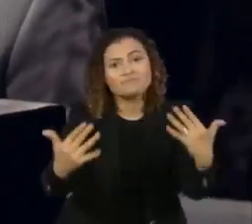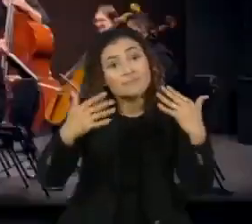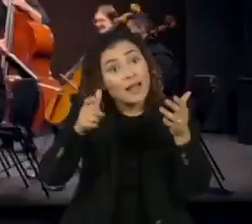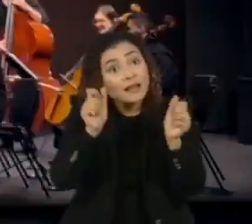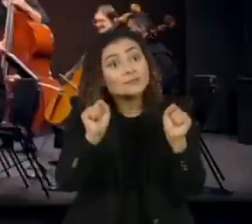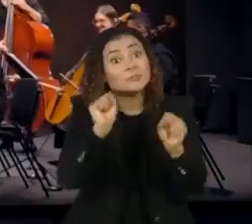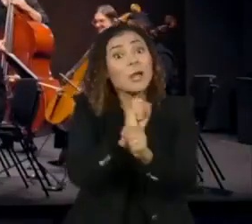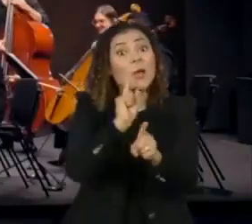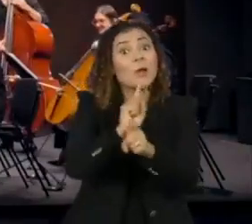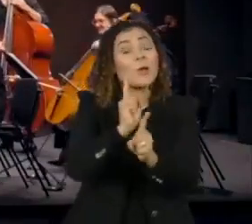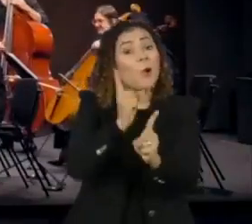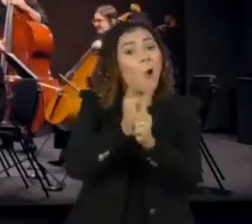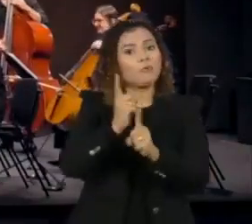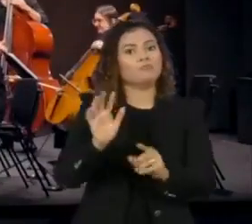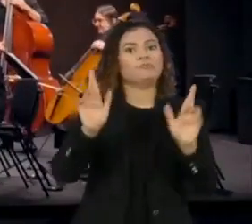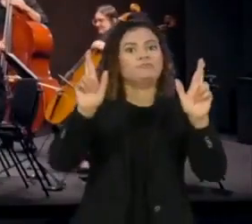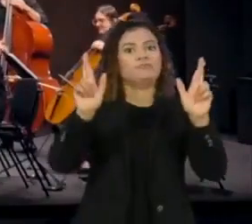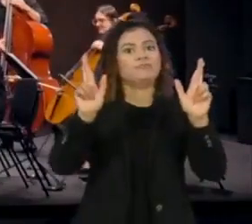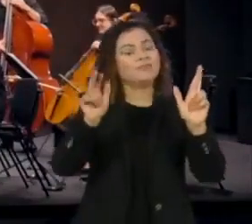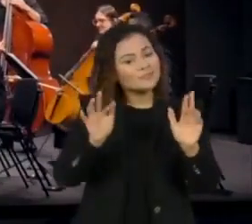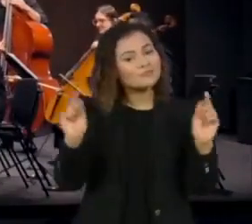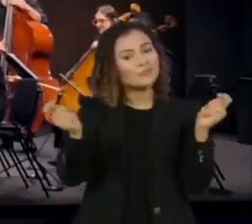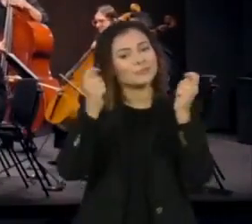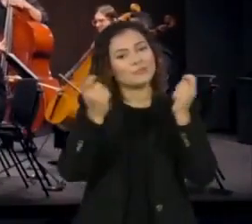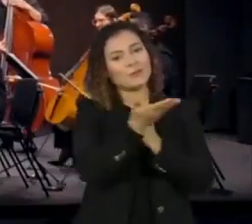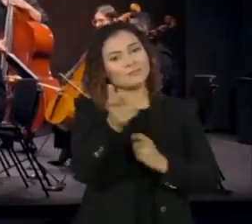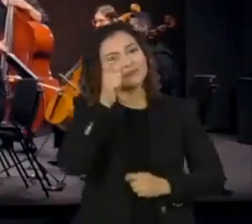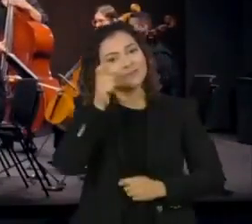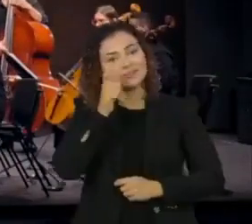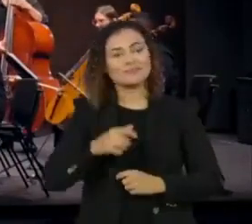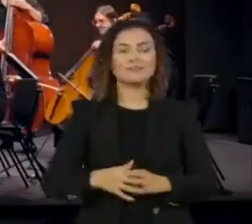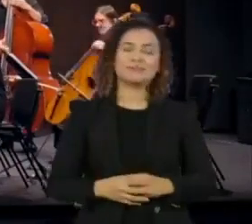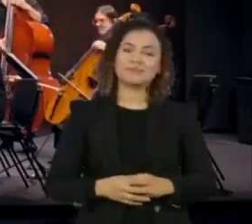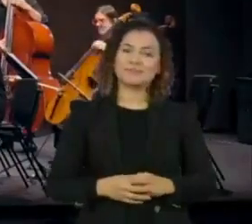vejo vocês no Inédite. Valeu! Inédite.